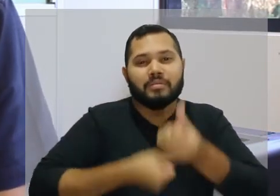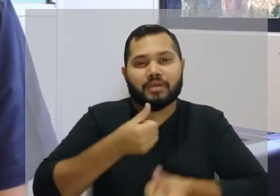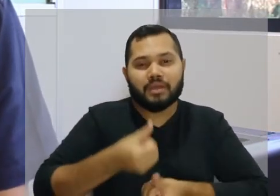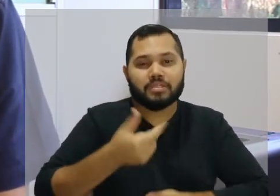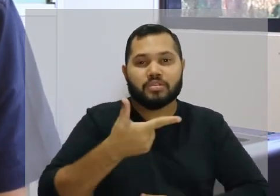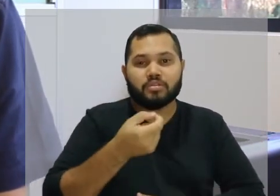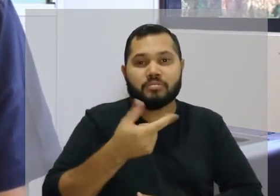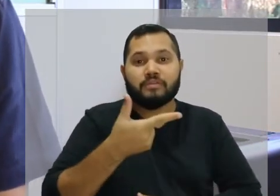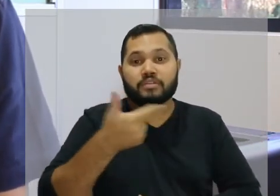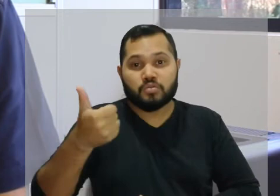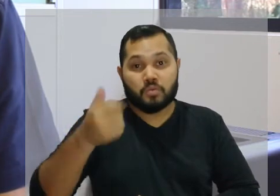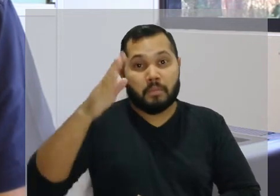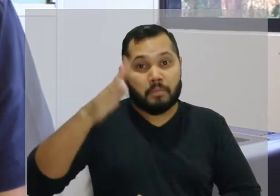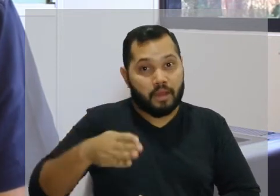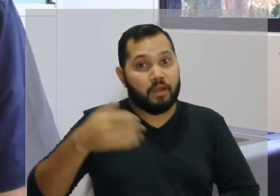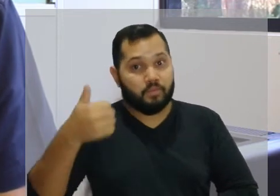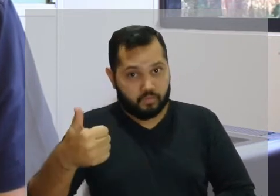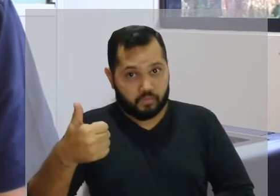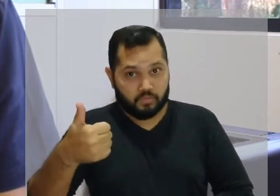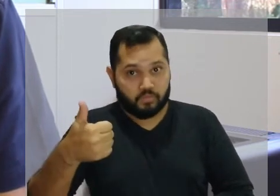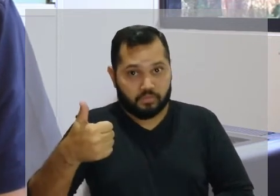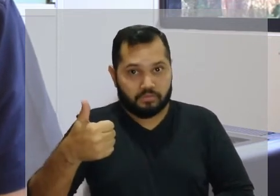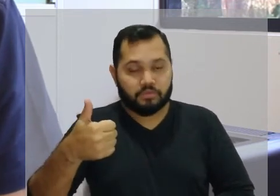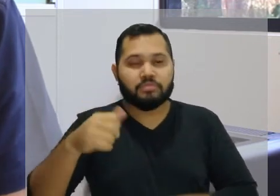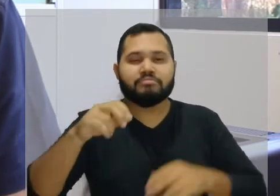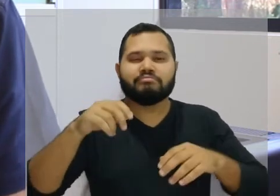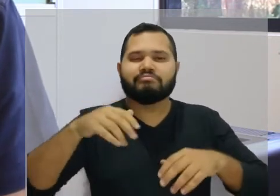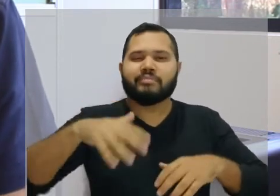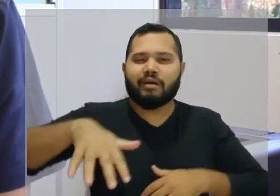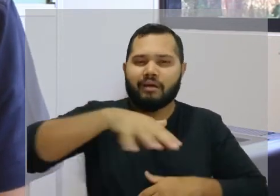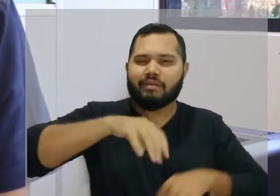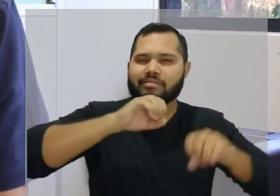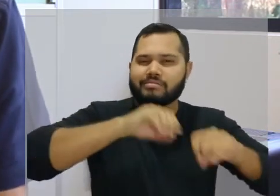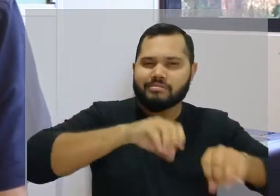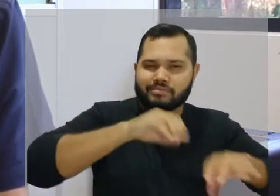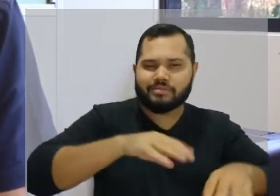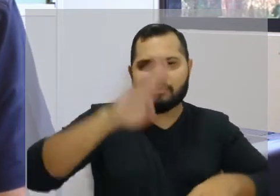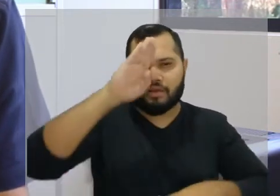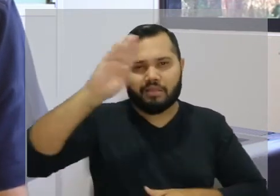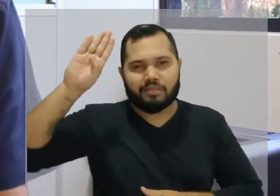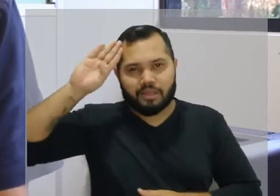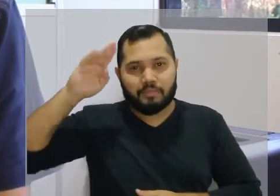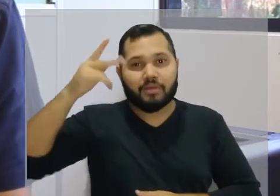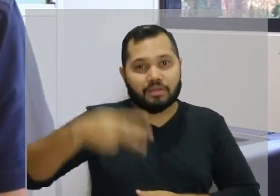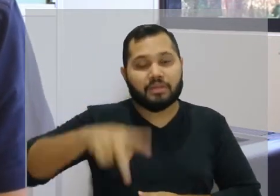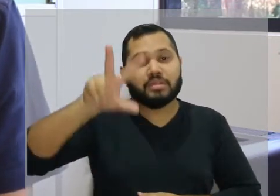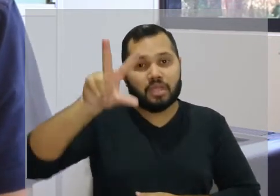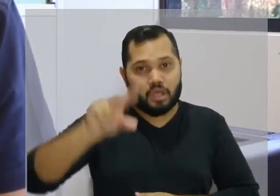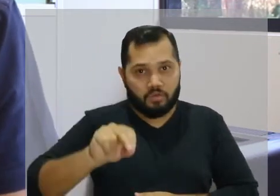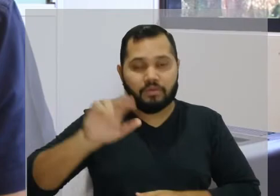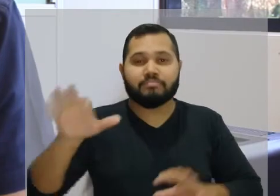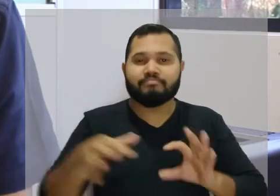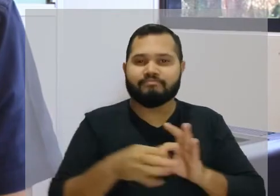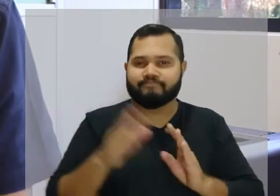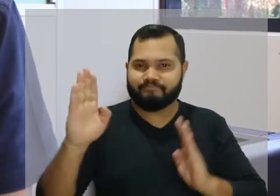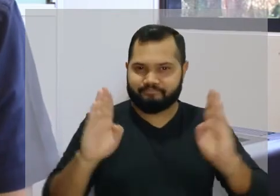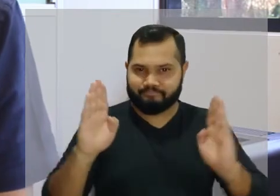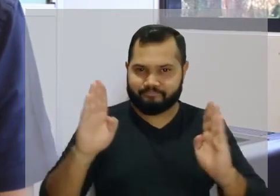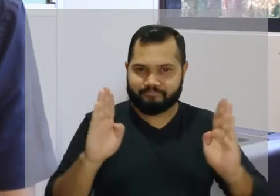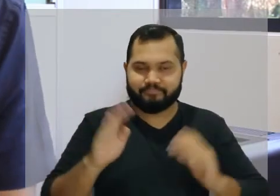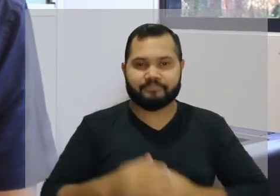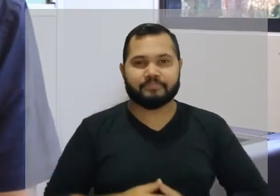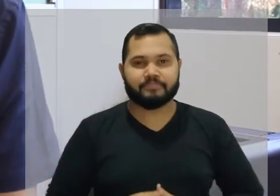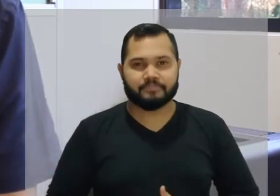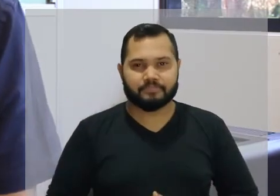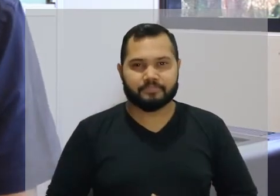início do período letivo 2021-1, das atividades acadêmicas da universidade referidas